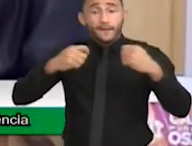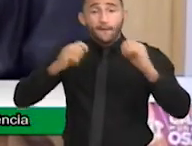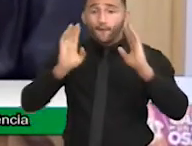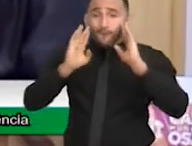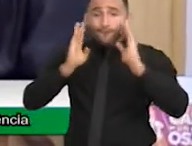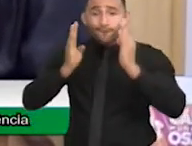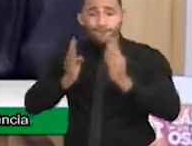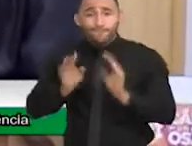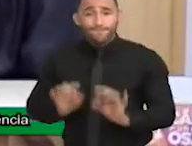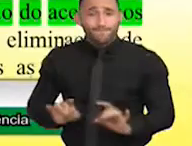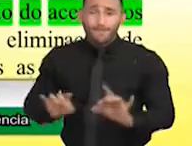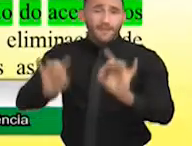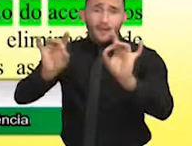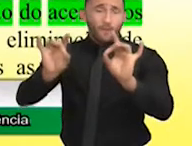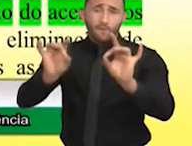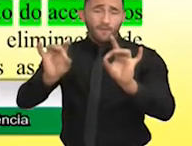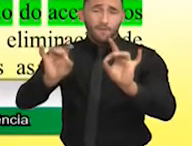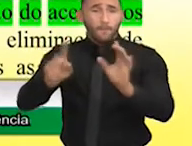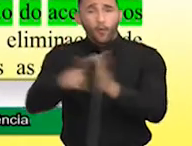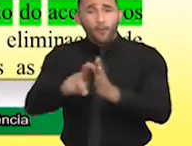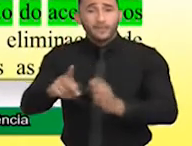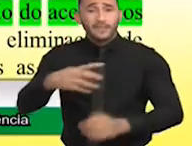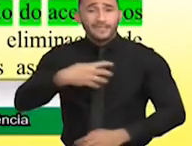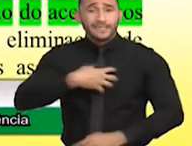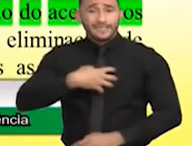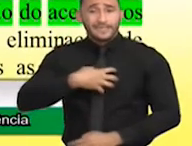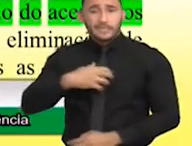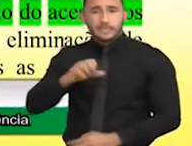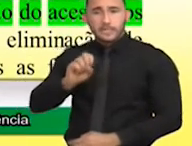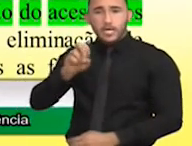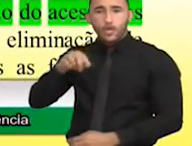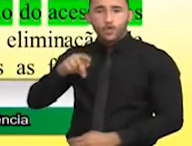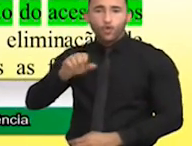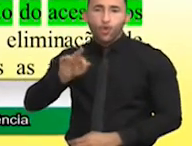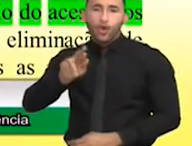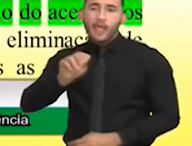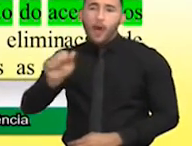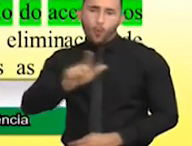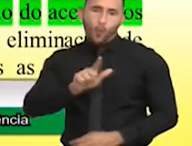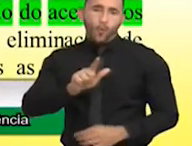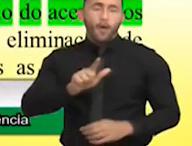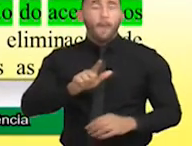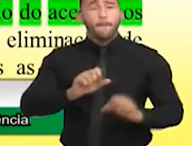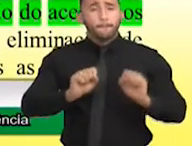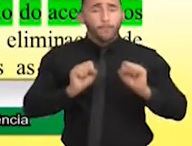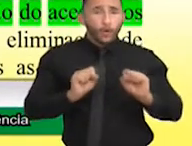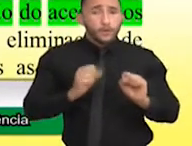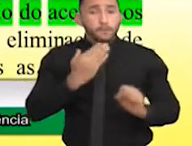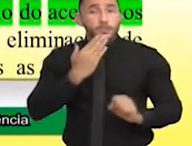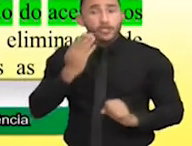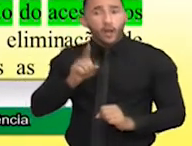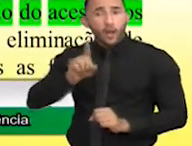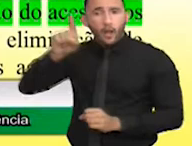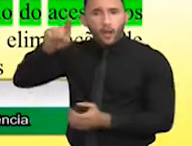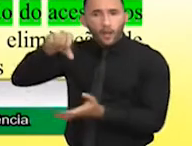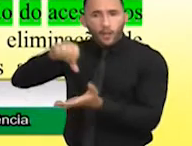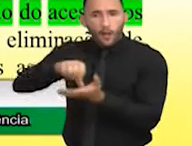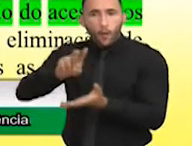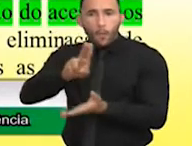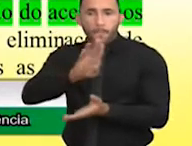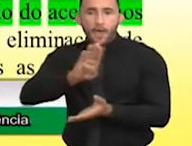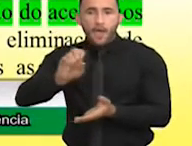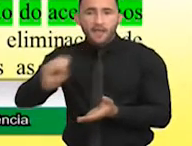tratamento sensorial. E aí, vai fazer um... Vai solicitar lá na UBS, que é a porta de entrada,